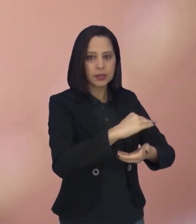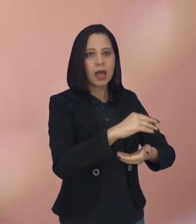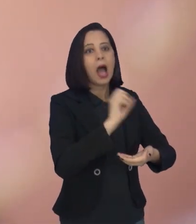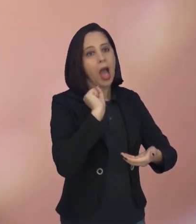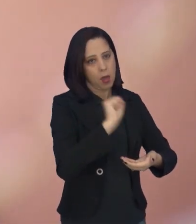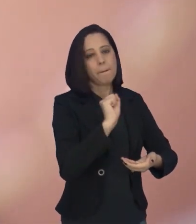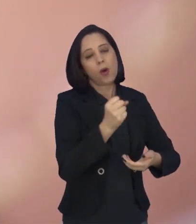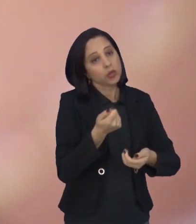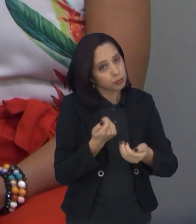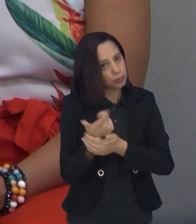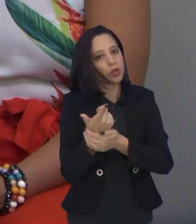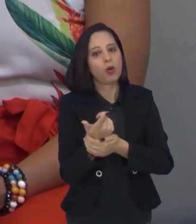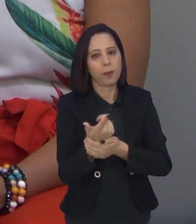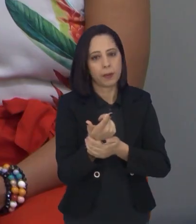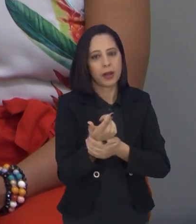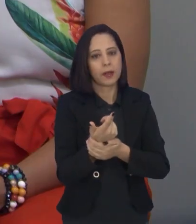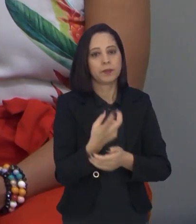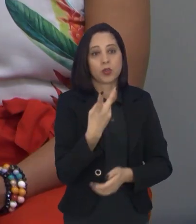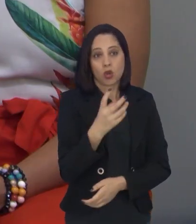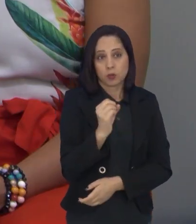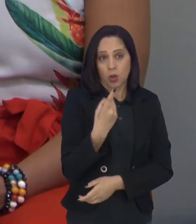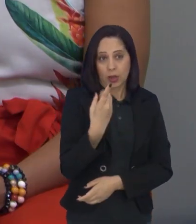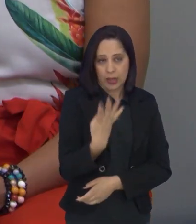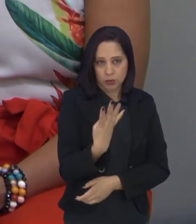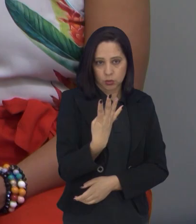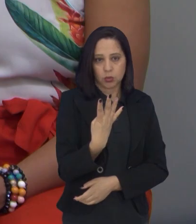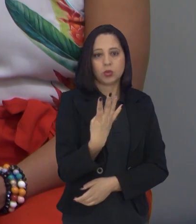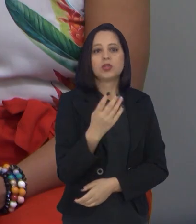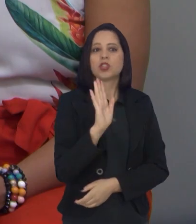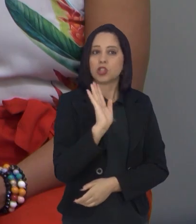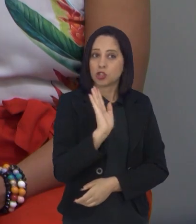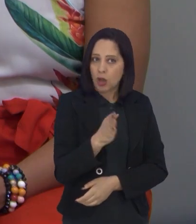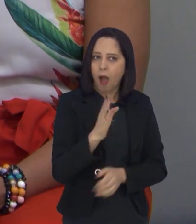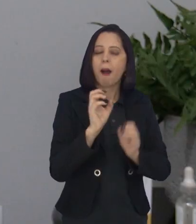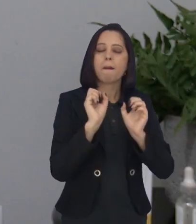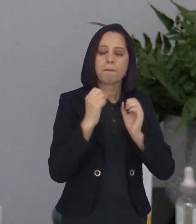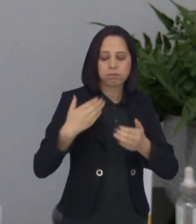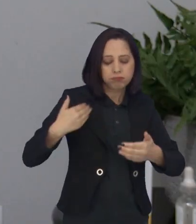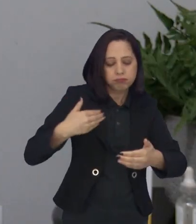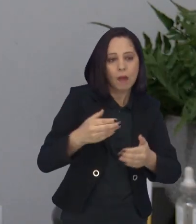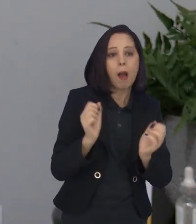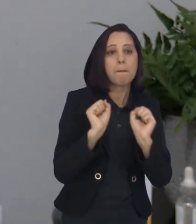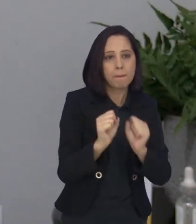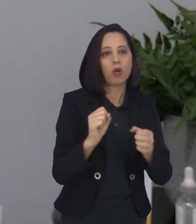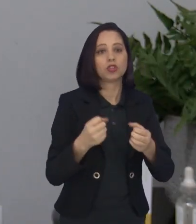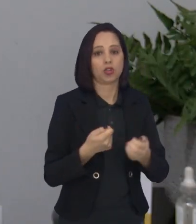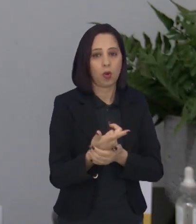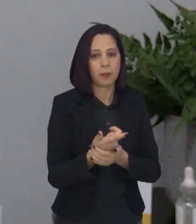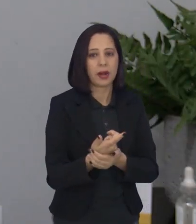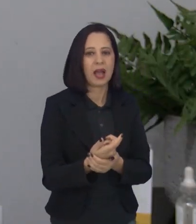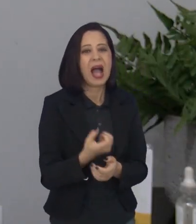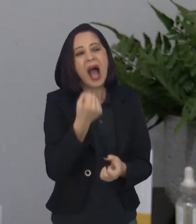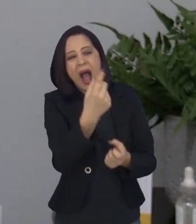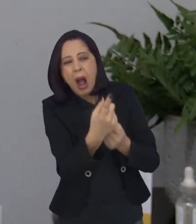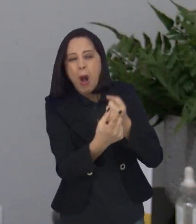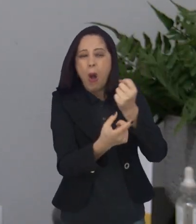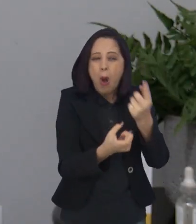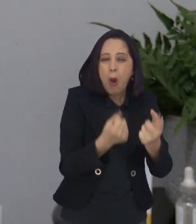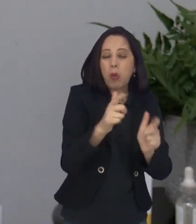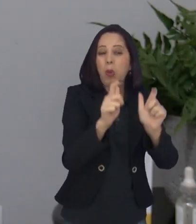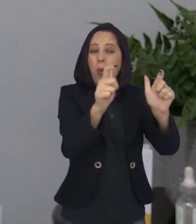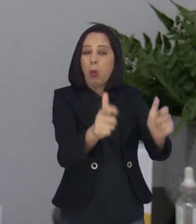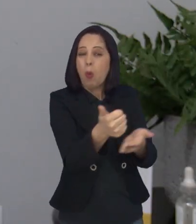problema, tá? Desde 2014 tá liberado isso, esse processo, em algumas farmácias já chegou o